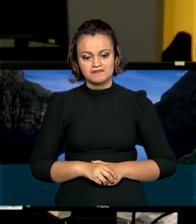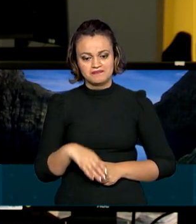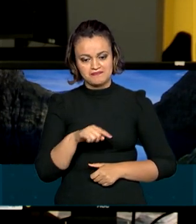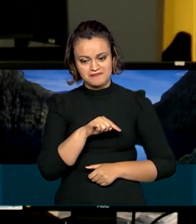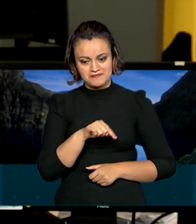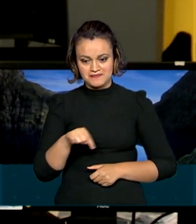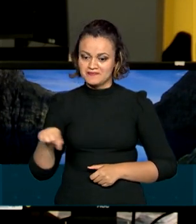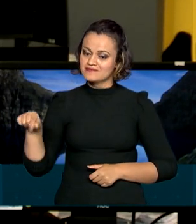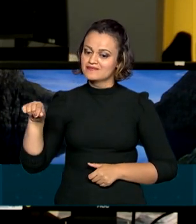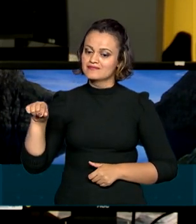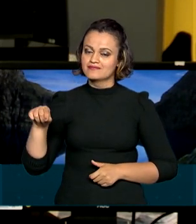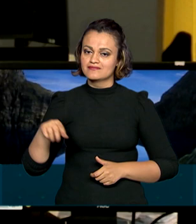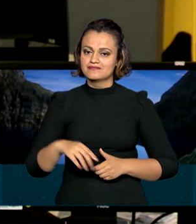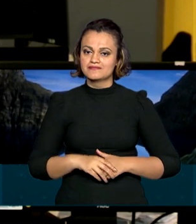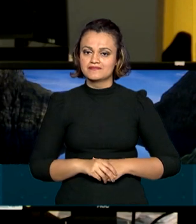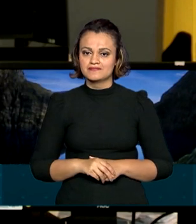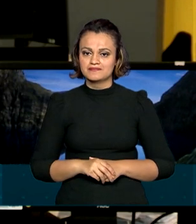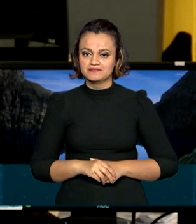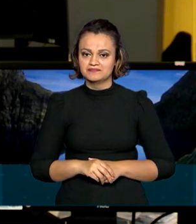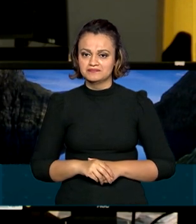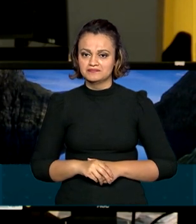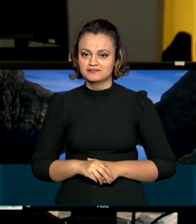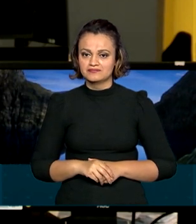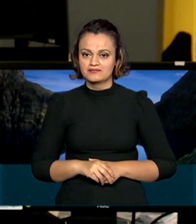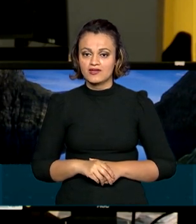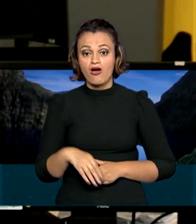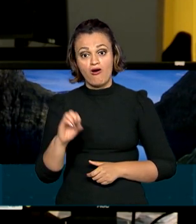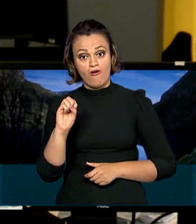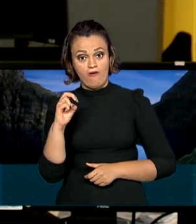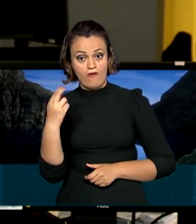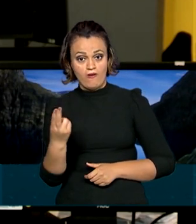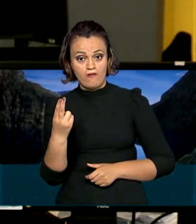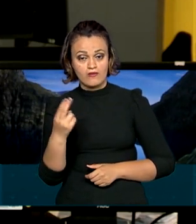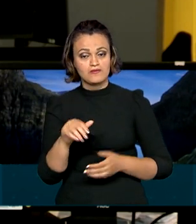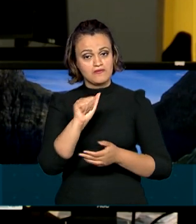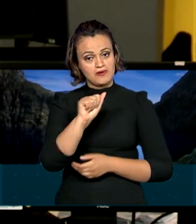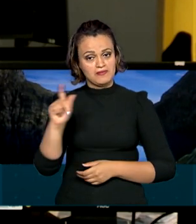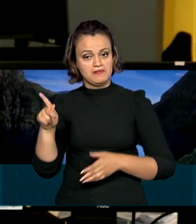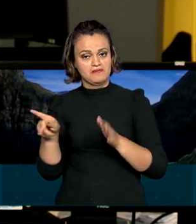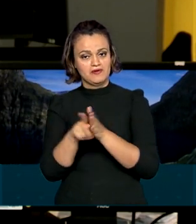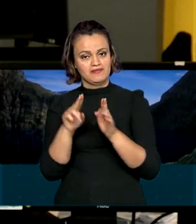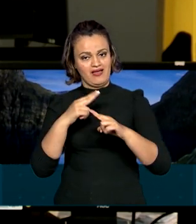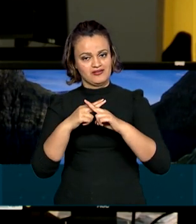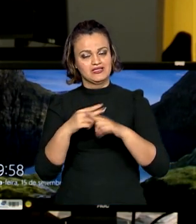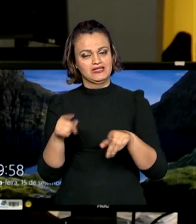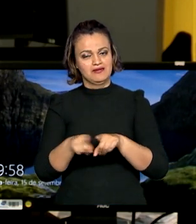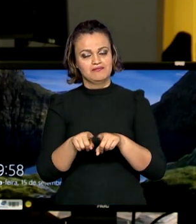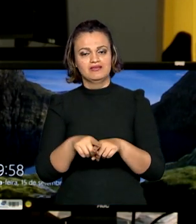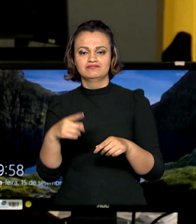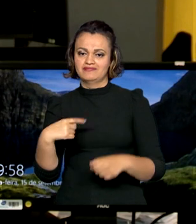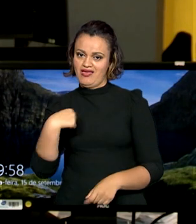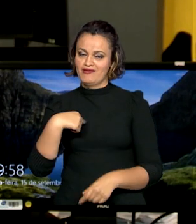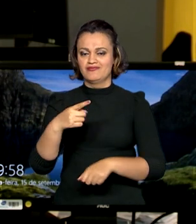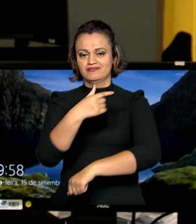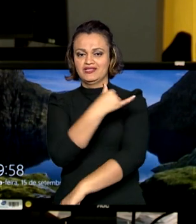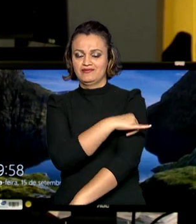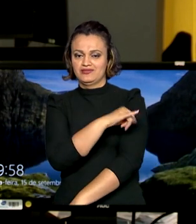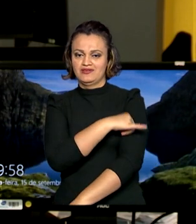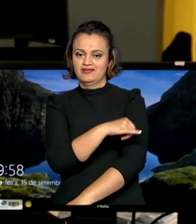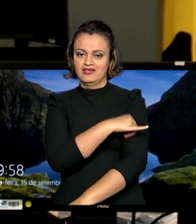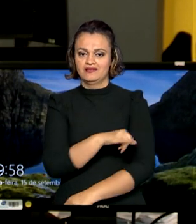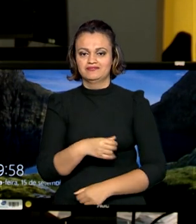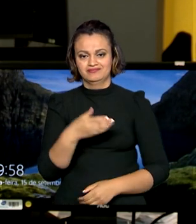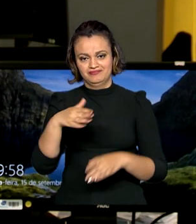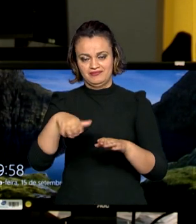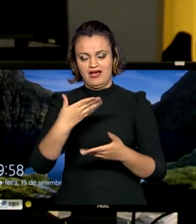.gov.br barra abono salarial ou entrar no aplicativo da Caixa. Do Rio de Janeiro, Cláudia Boiunga,